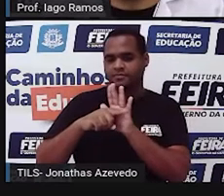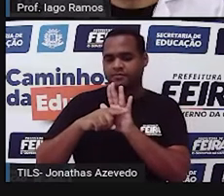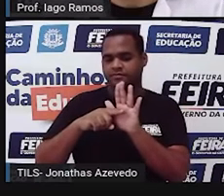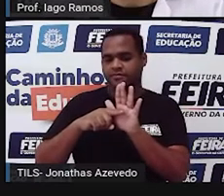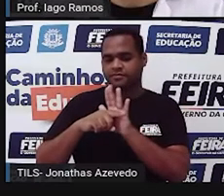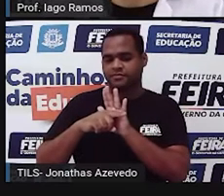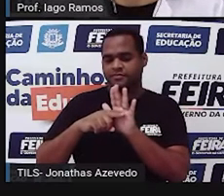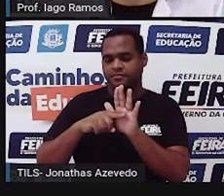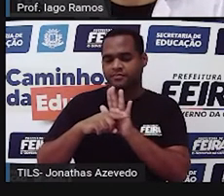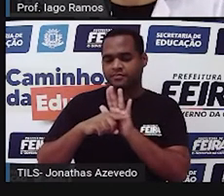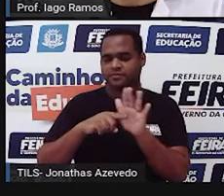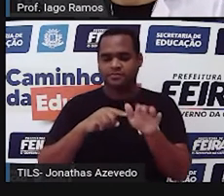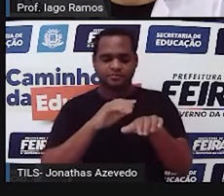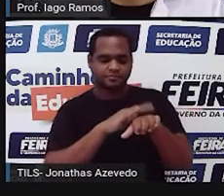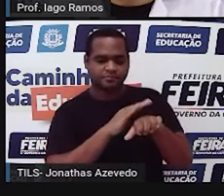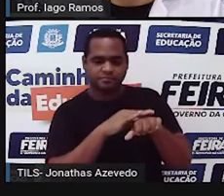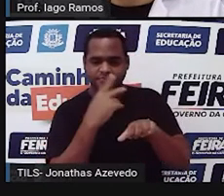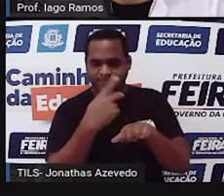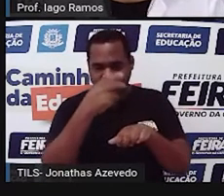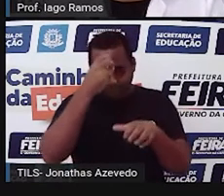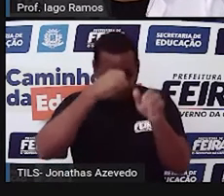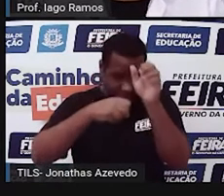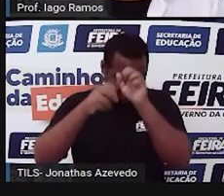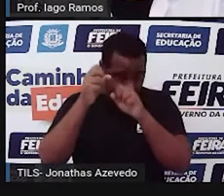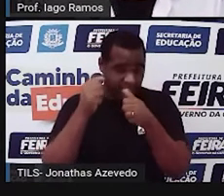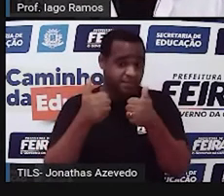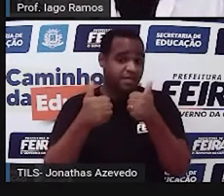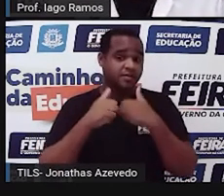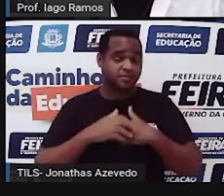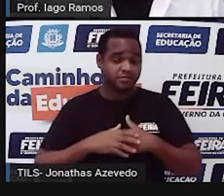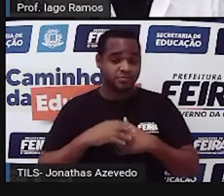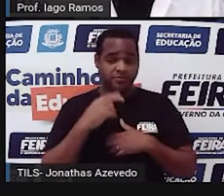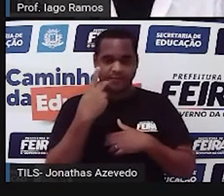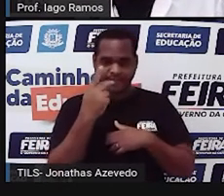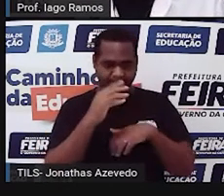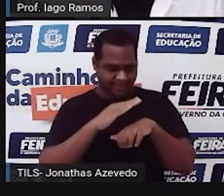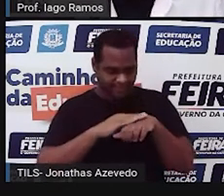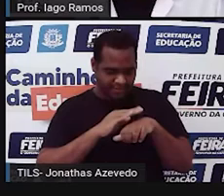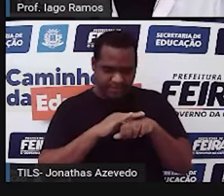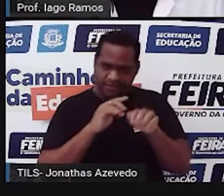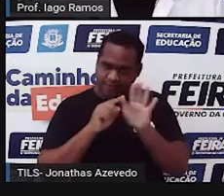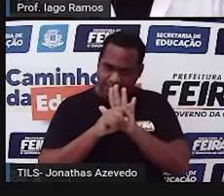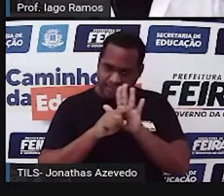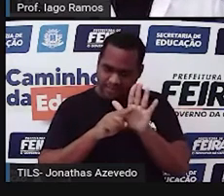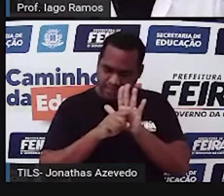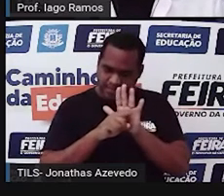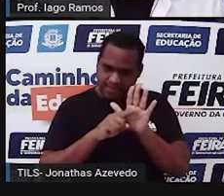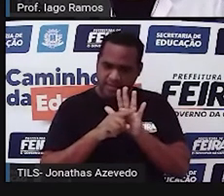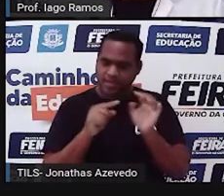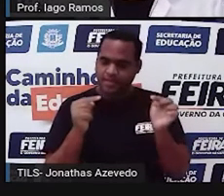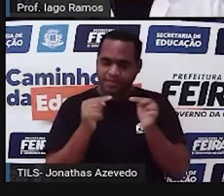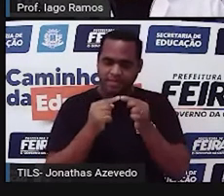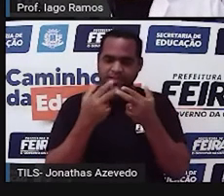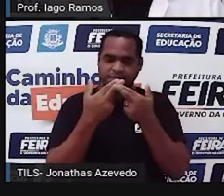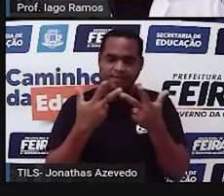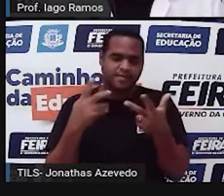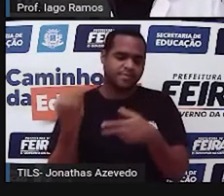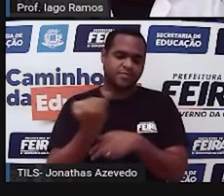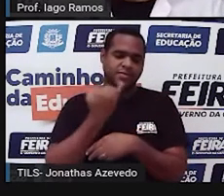Investigar para aprender, tá? Você sabia que investigar é uma ótima opção para a gente aprender?